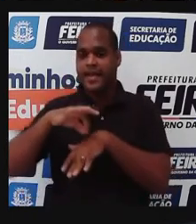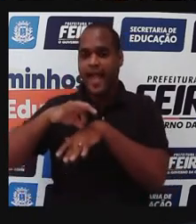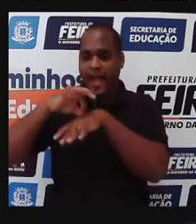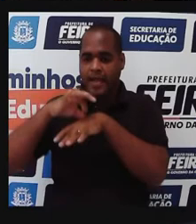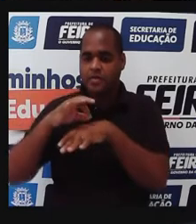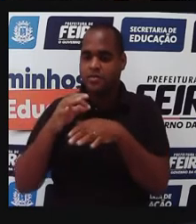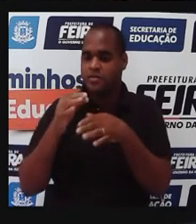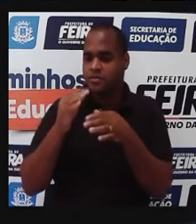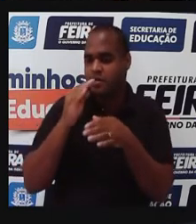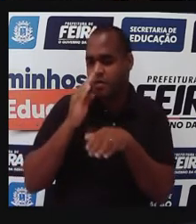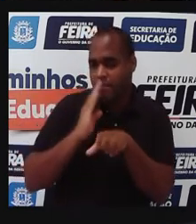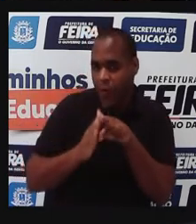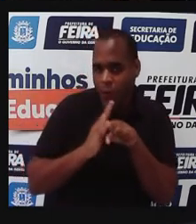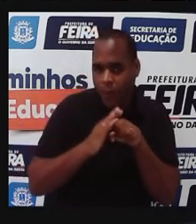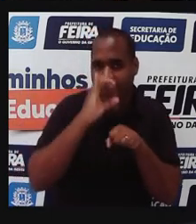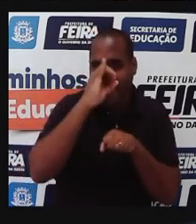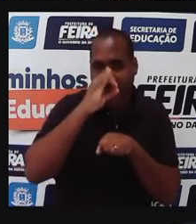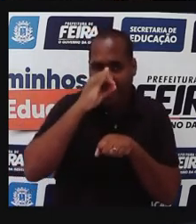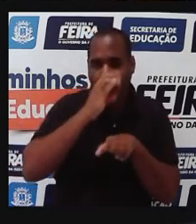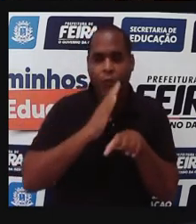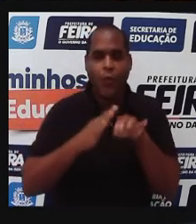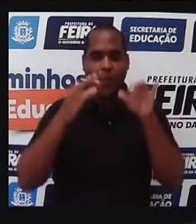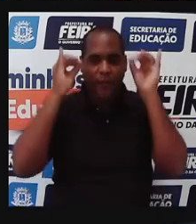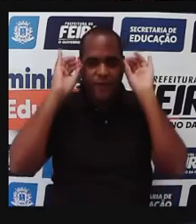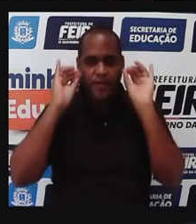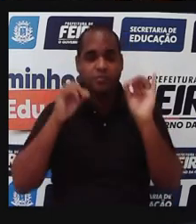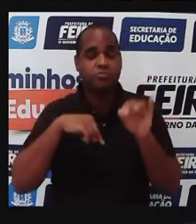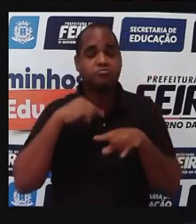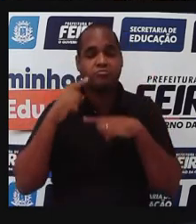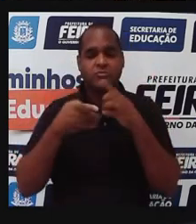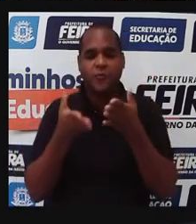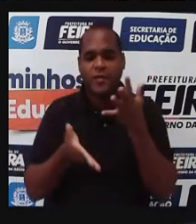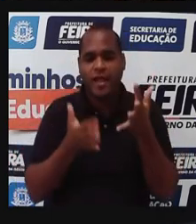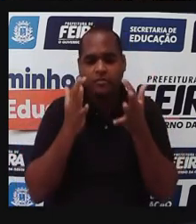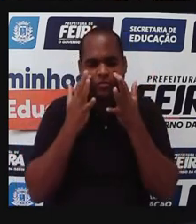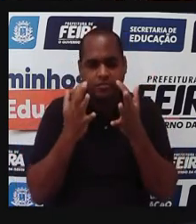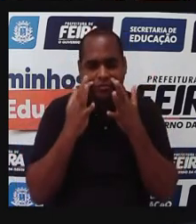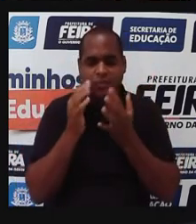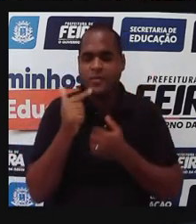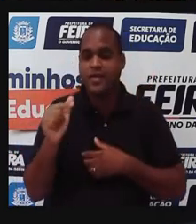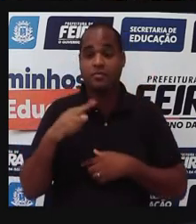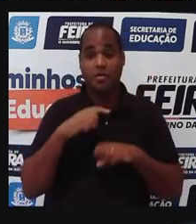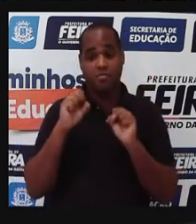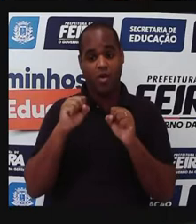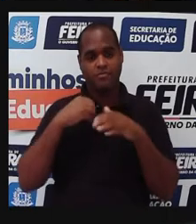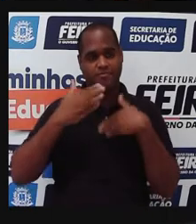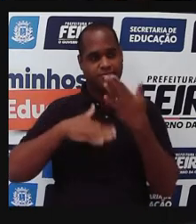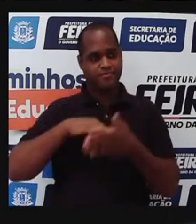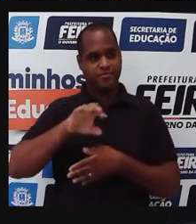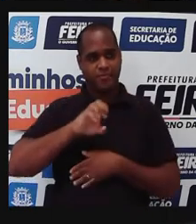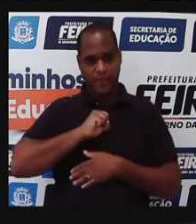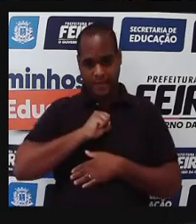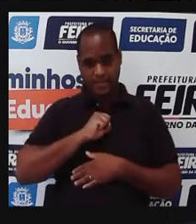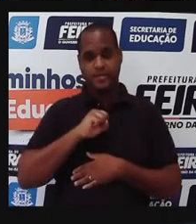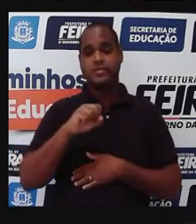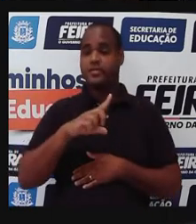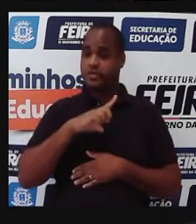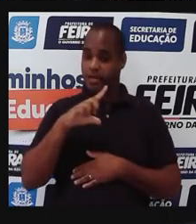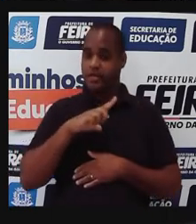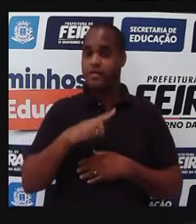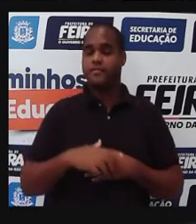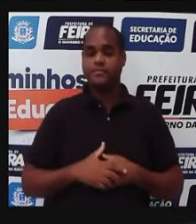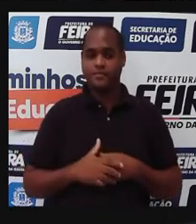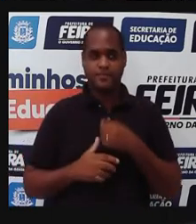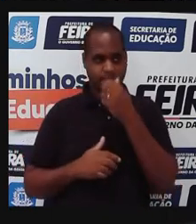suína que chega na minha casa, se eu não tenho esse olhar, se eu não tenho esse cuidado, eu posso adquirir, por conta